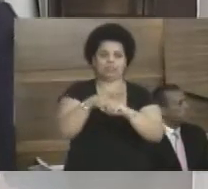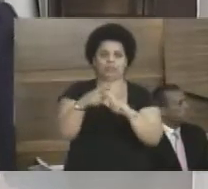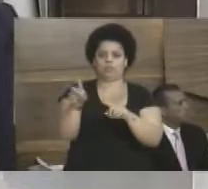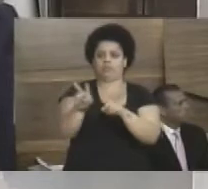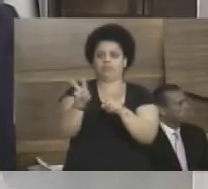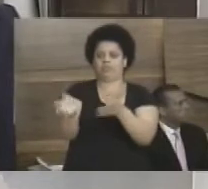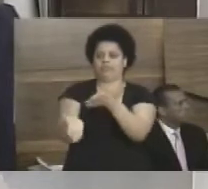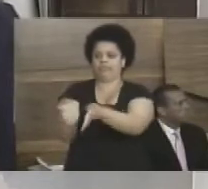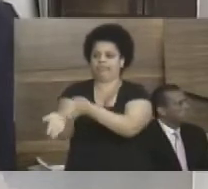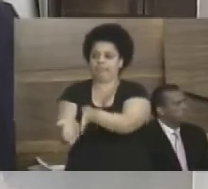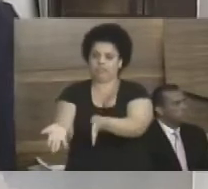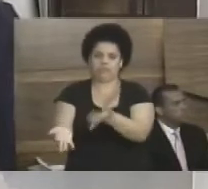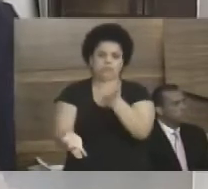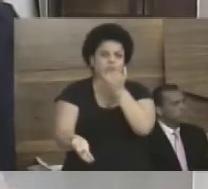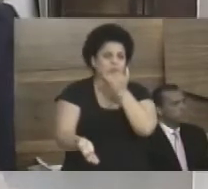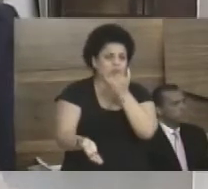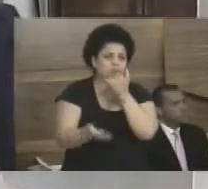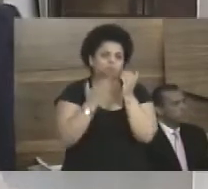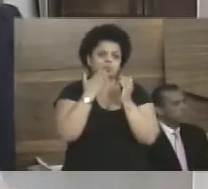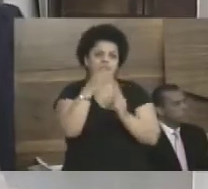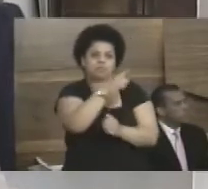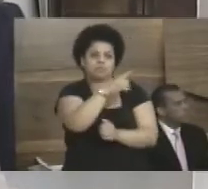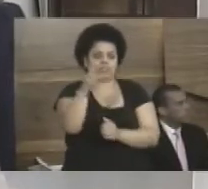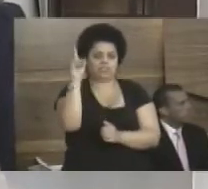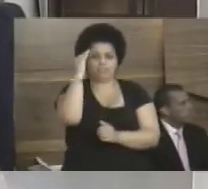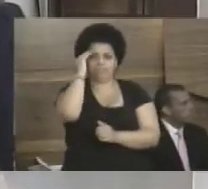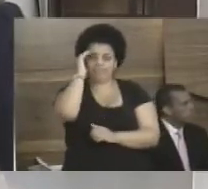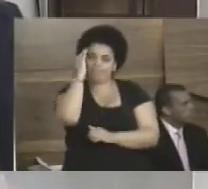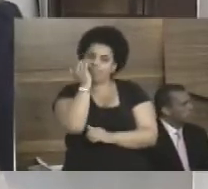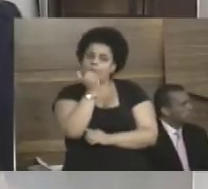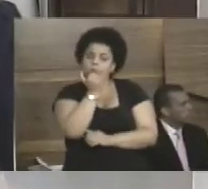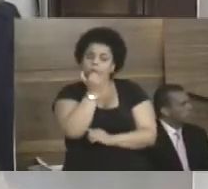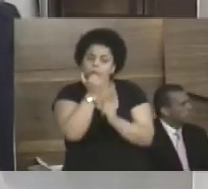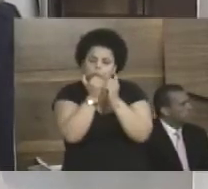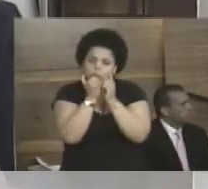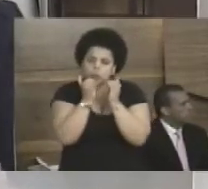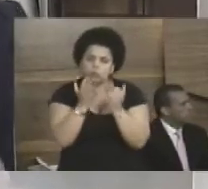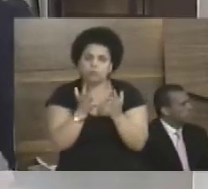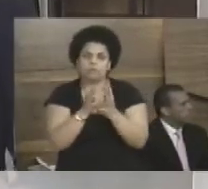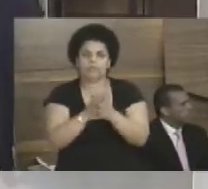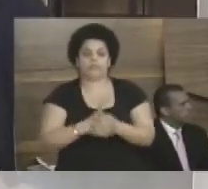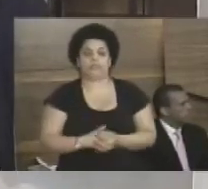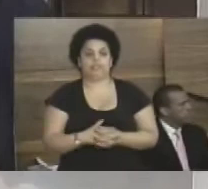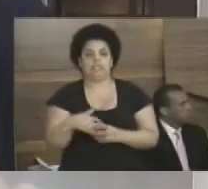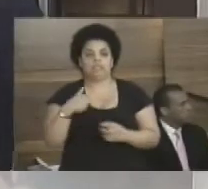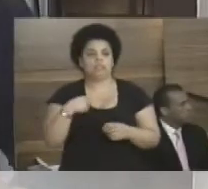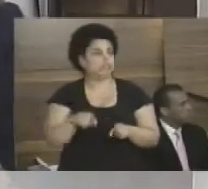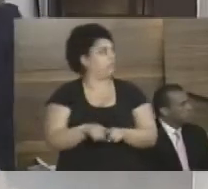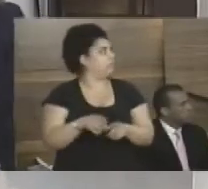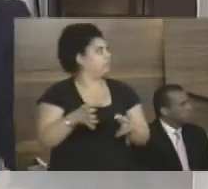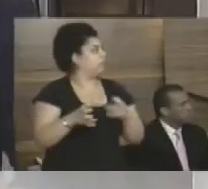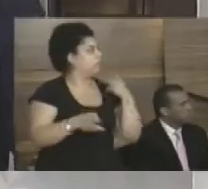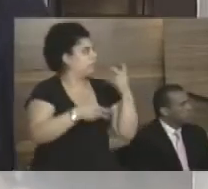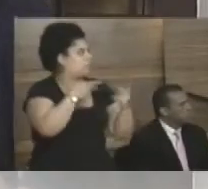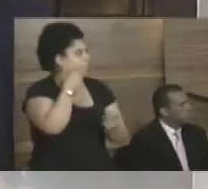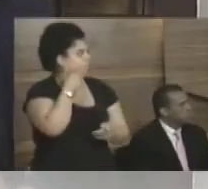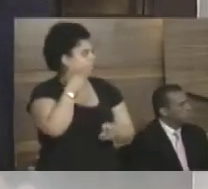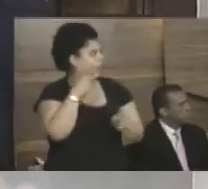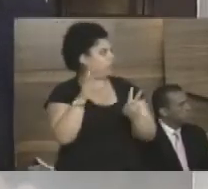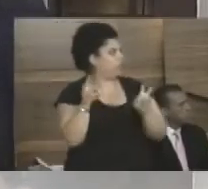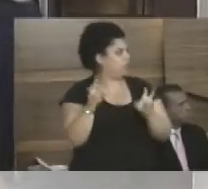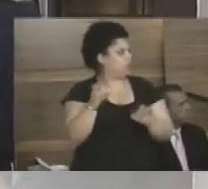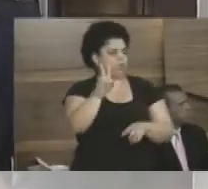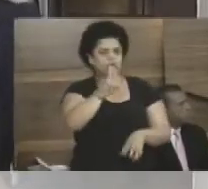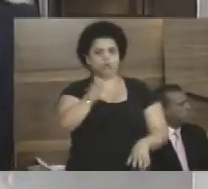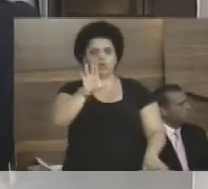deles. Eu queria pedir a compreensão de todos. E eu vou entrar aqui também, Zé, na questão da uso campeão, porque